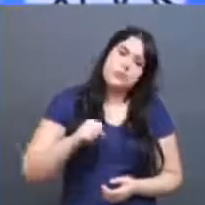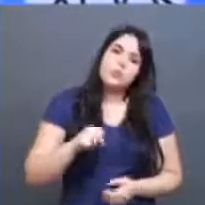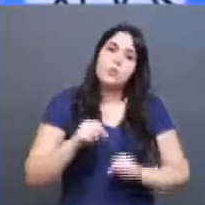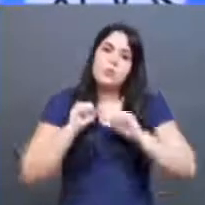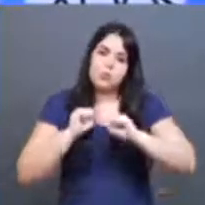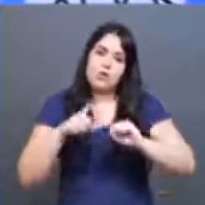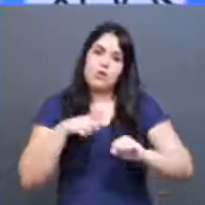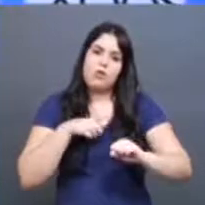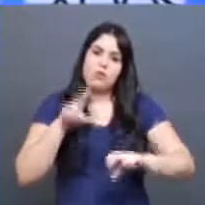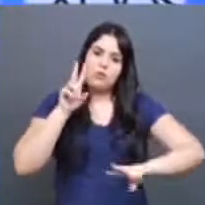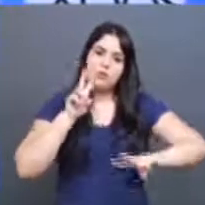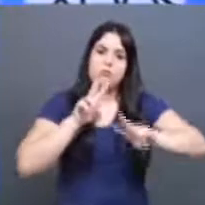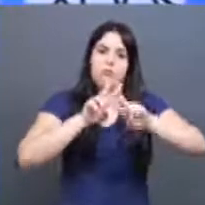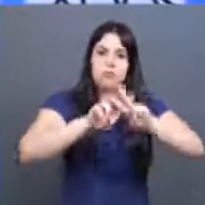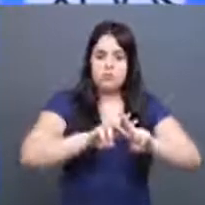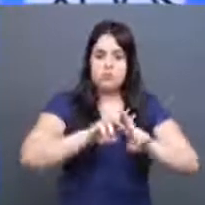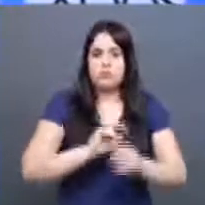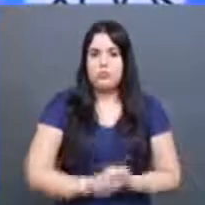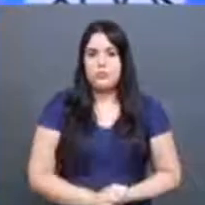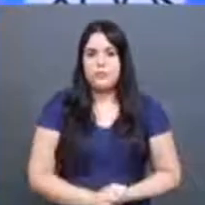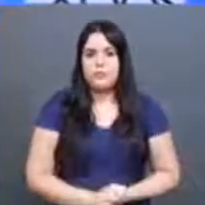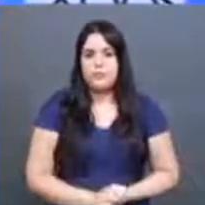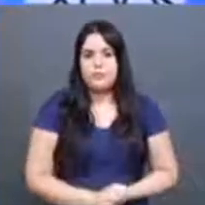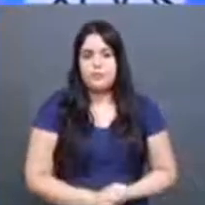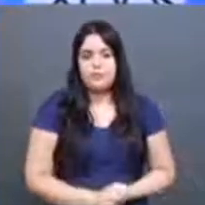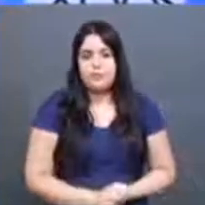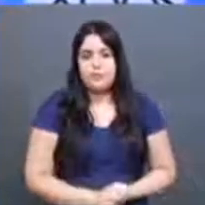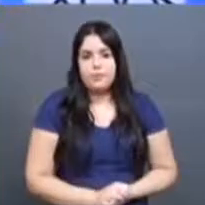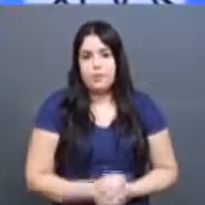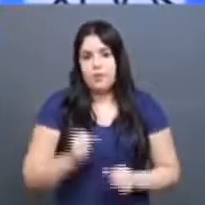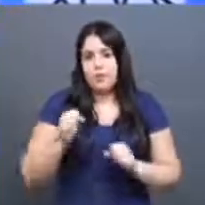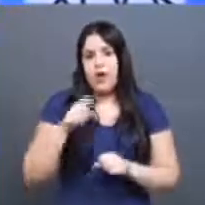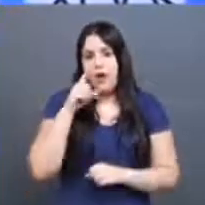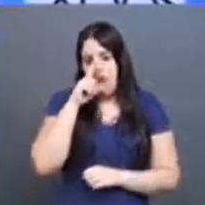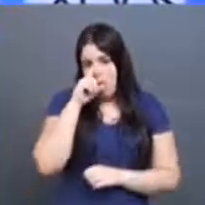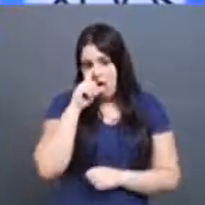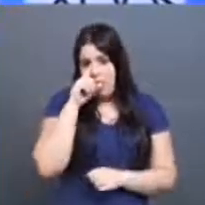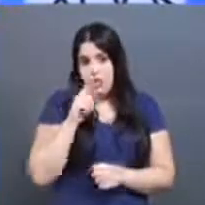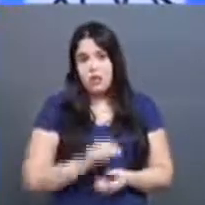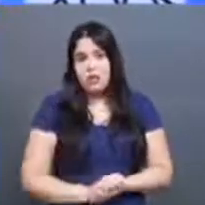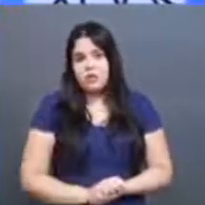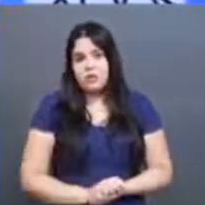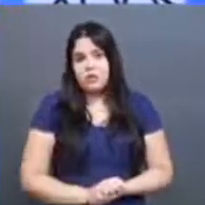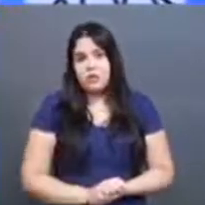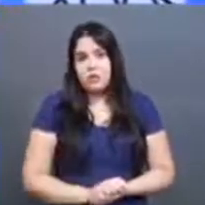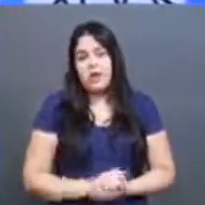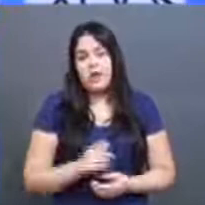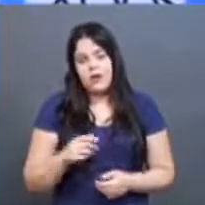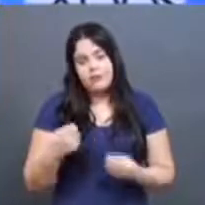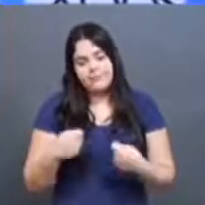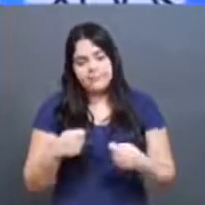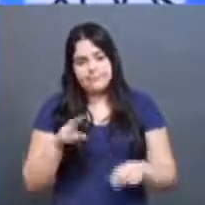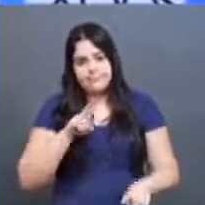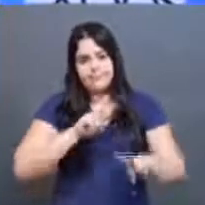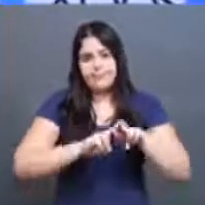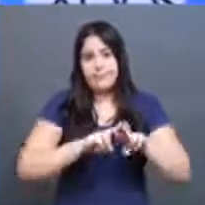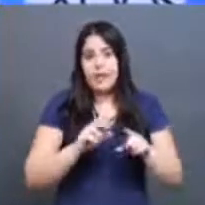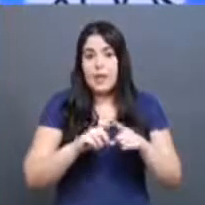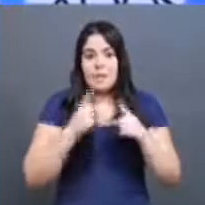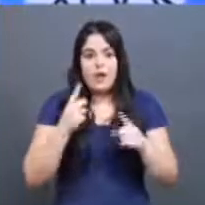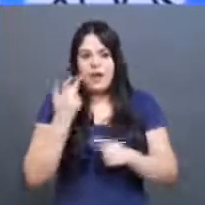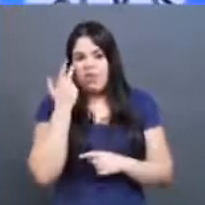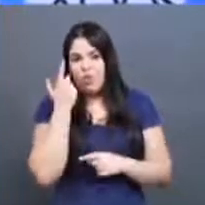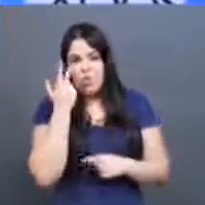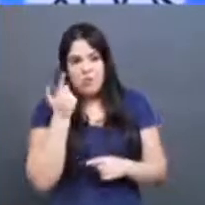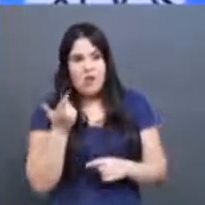pode ter sim uma pena que seja mais grave, que venha culminar em pena de prisão. Mas no comum,